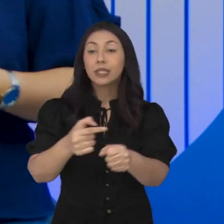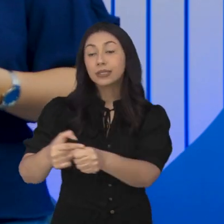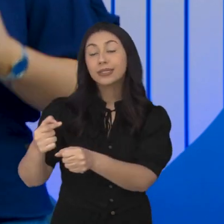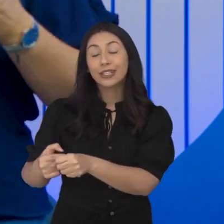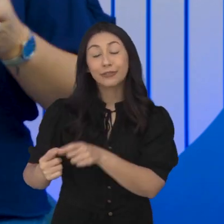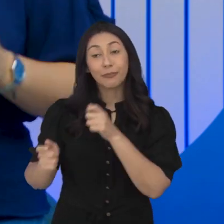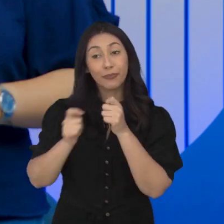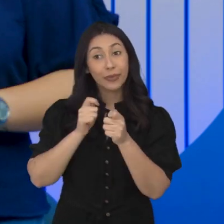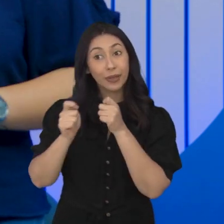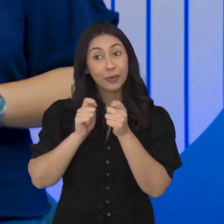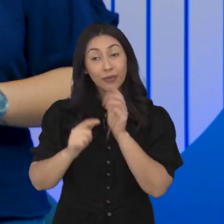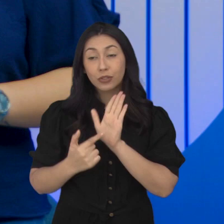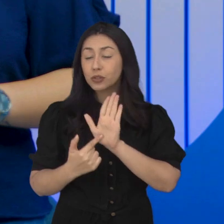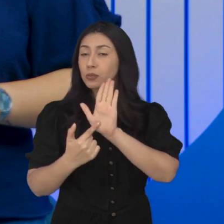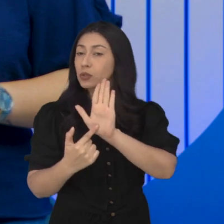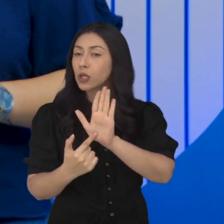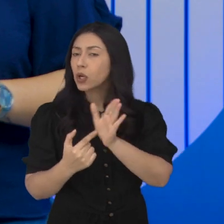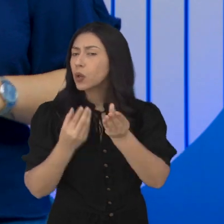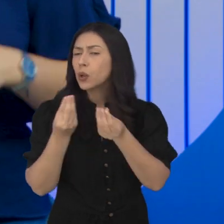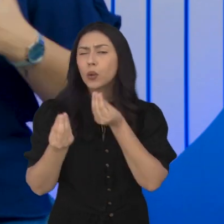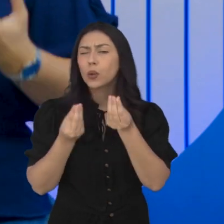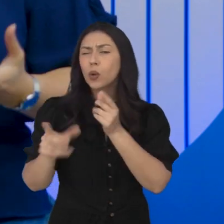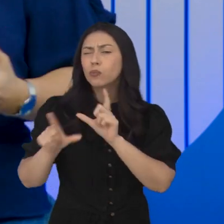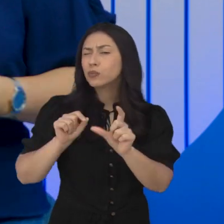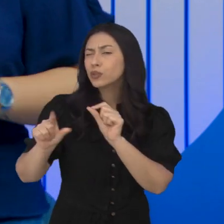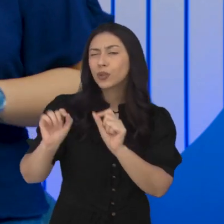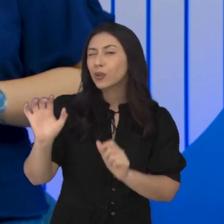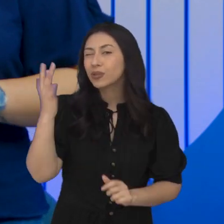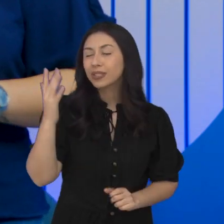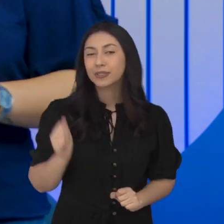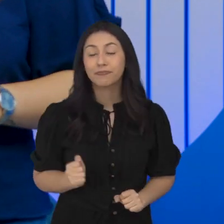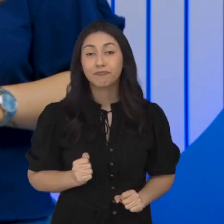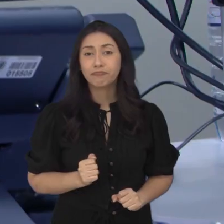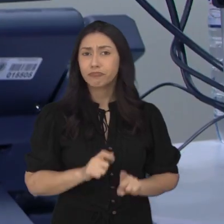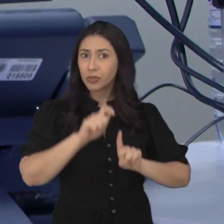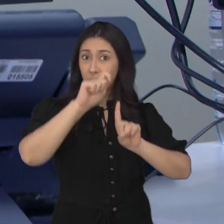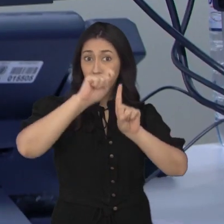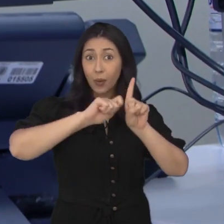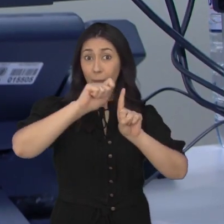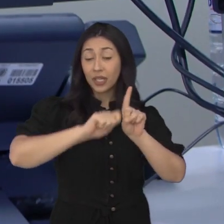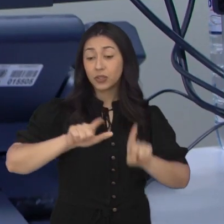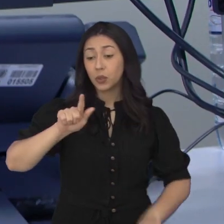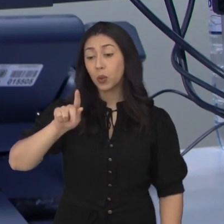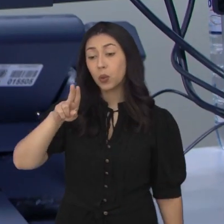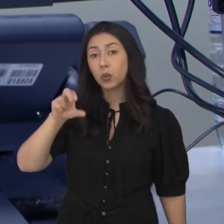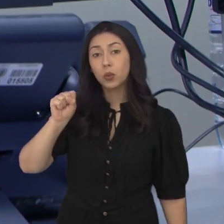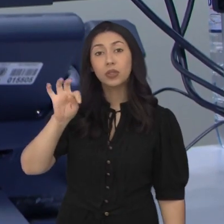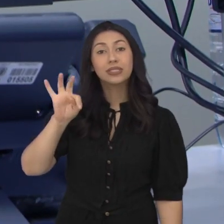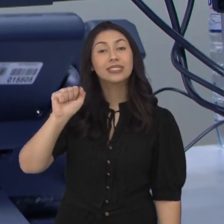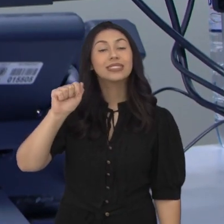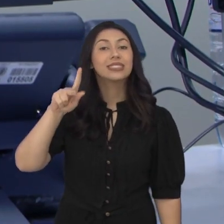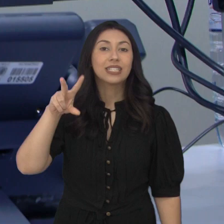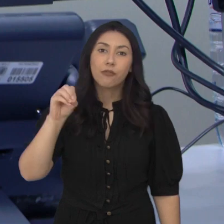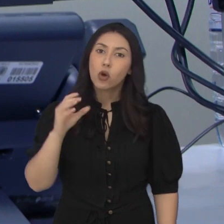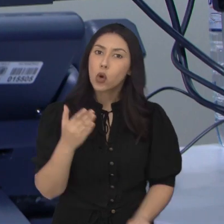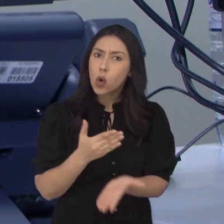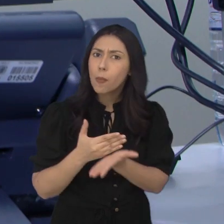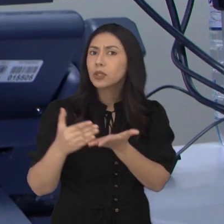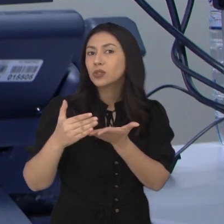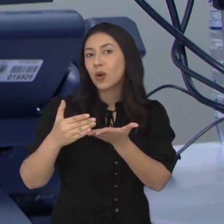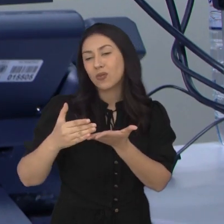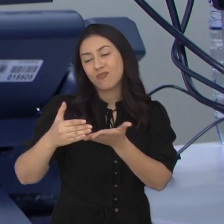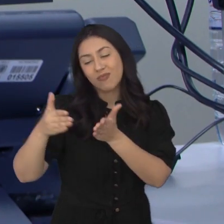e cidades. Na reportagem a seguir, você vai entender como essa seleção funciona. Há cerca de um mês, Gustavo começou um novo